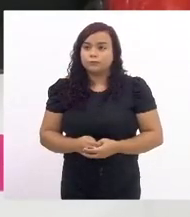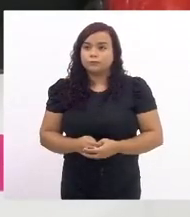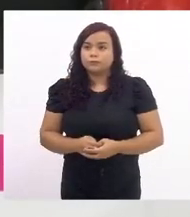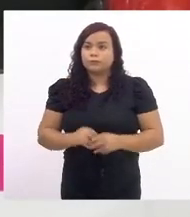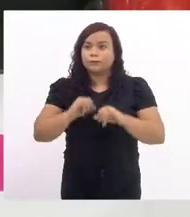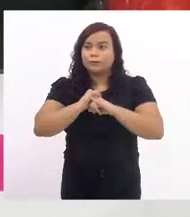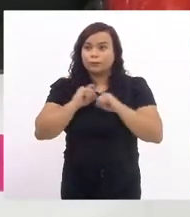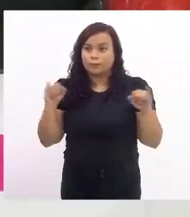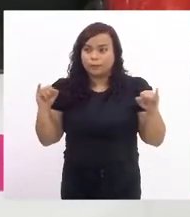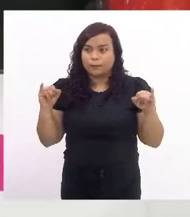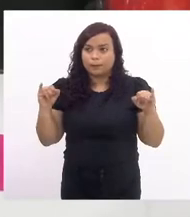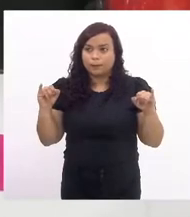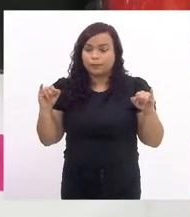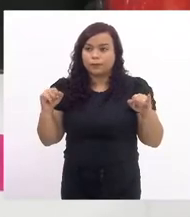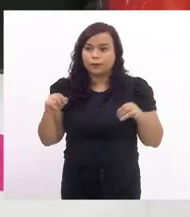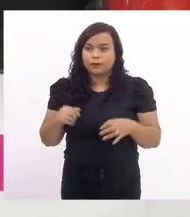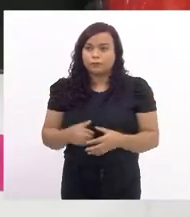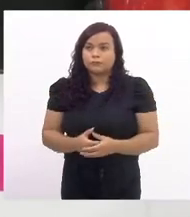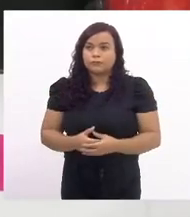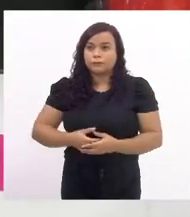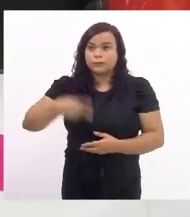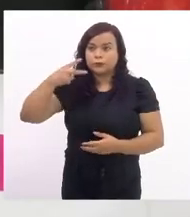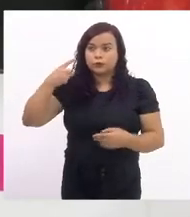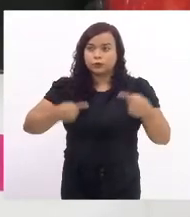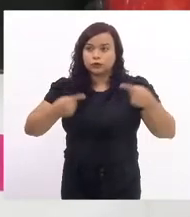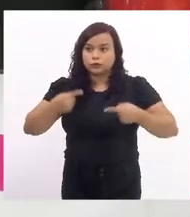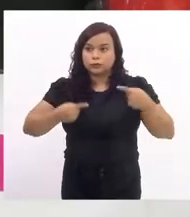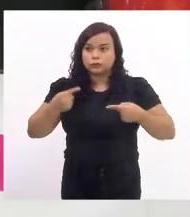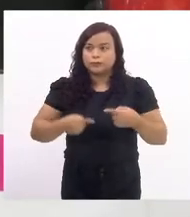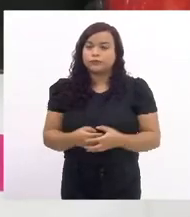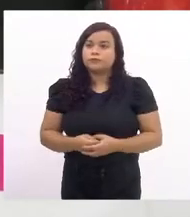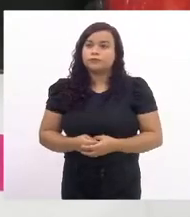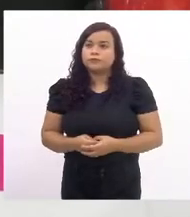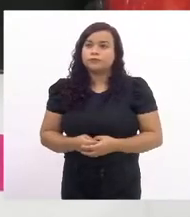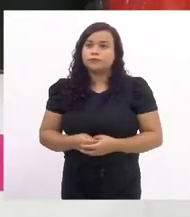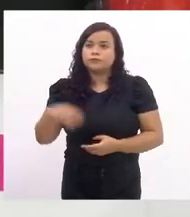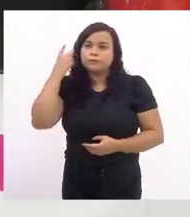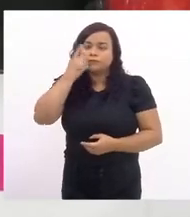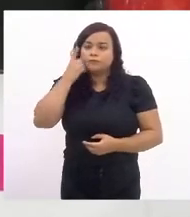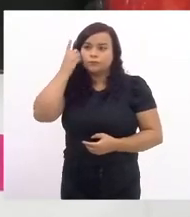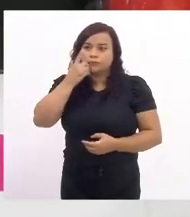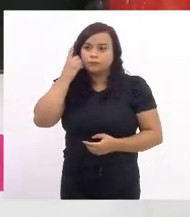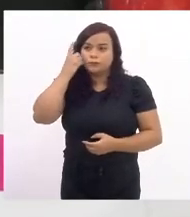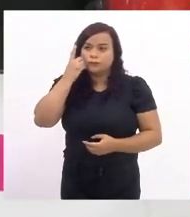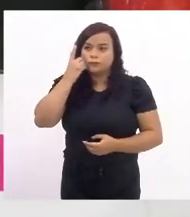Anuncio, em segunda discussão, deputado,